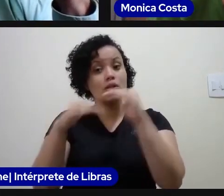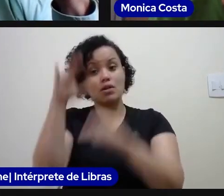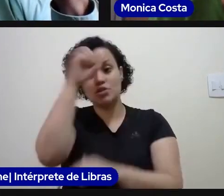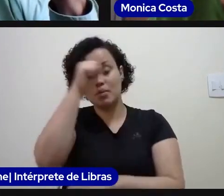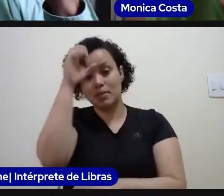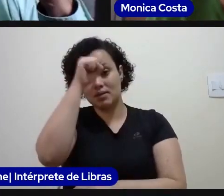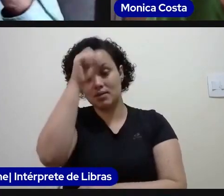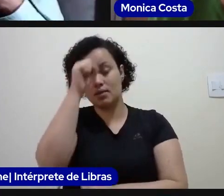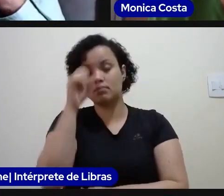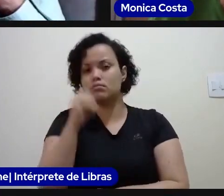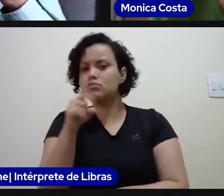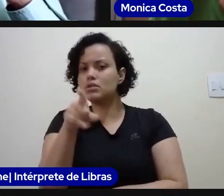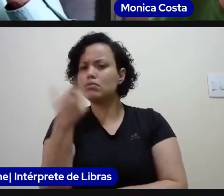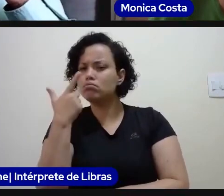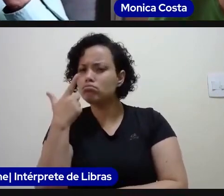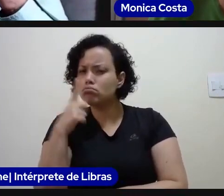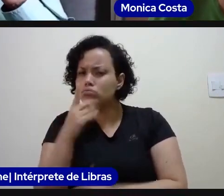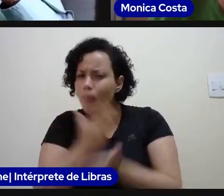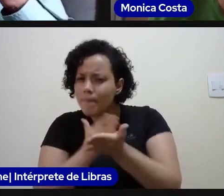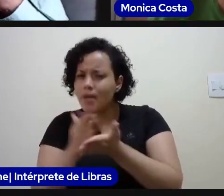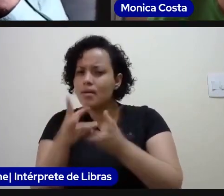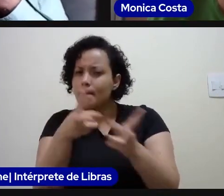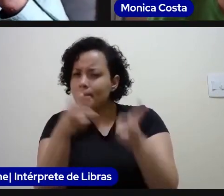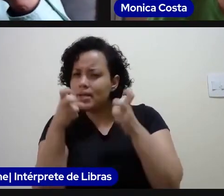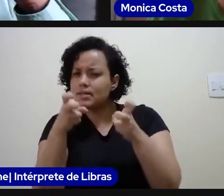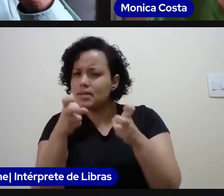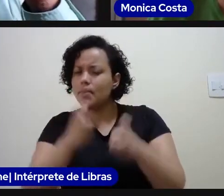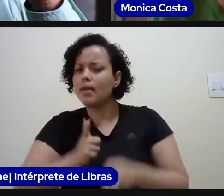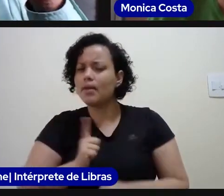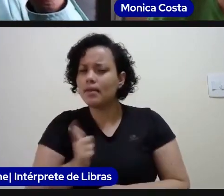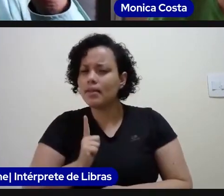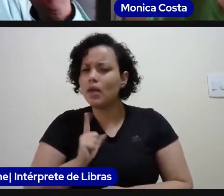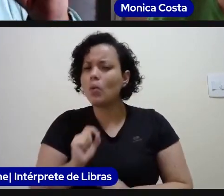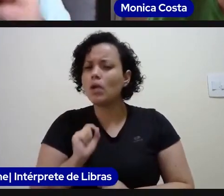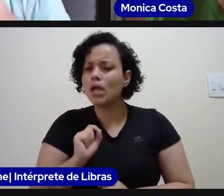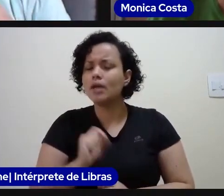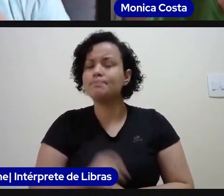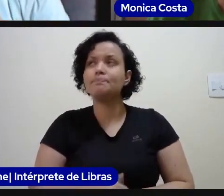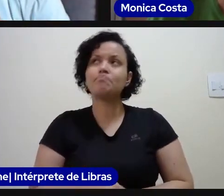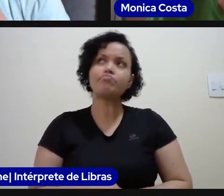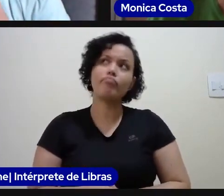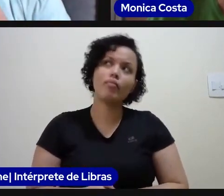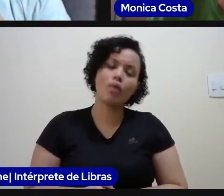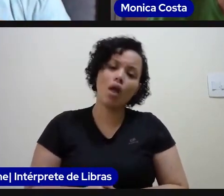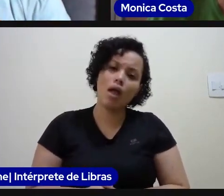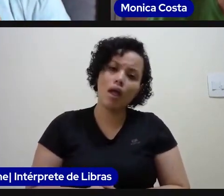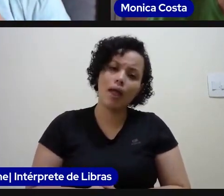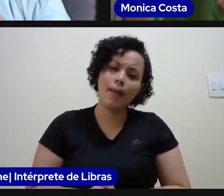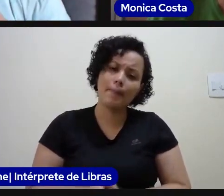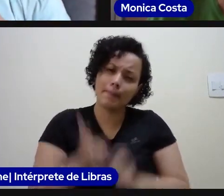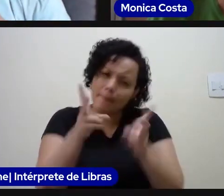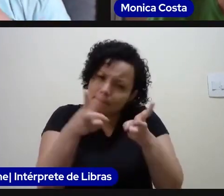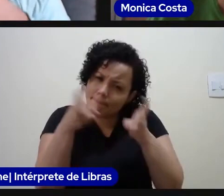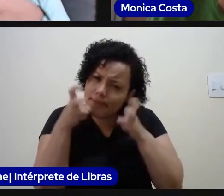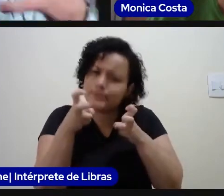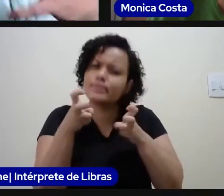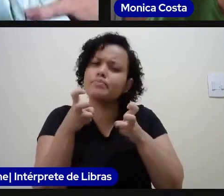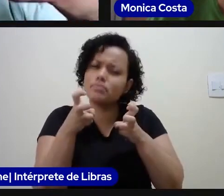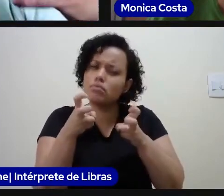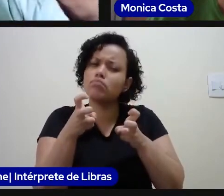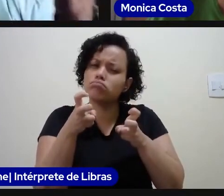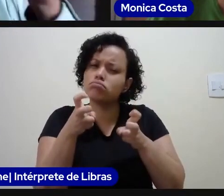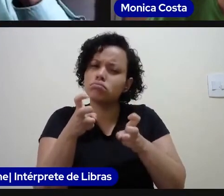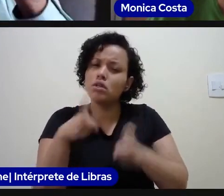começa a perceber que existe uma percepção de que as